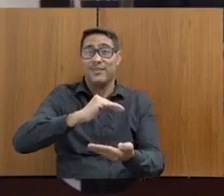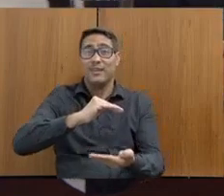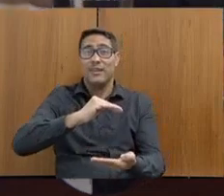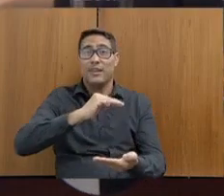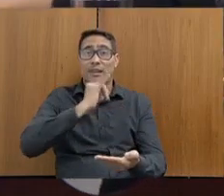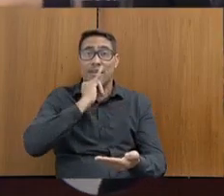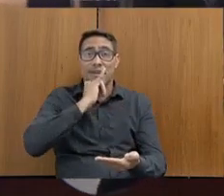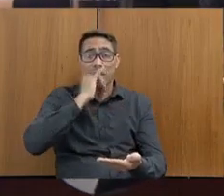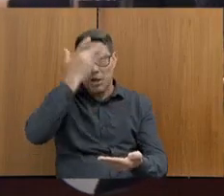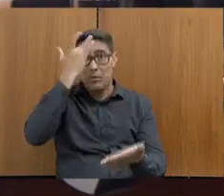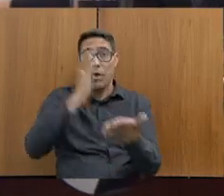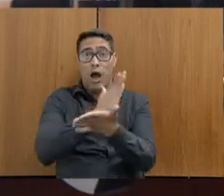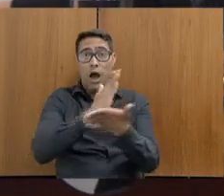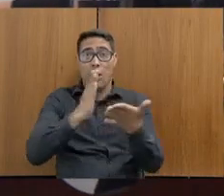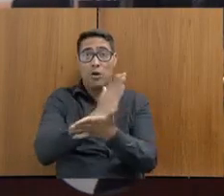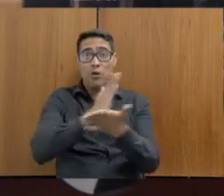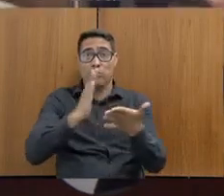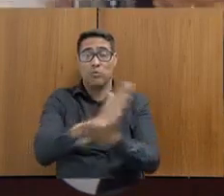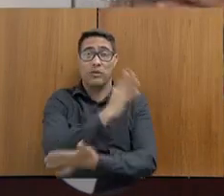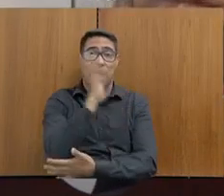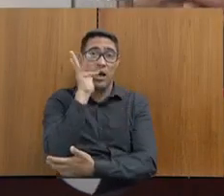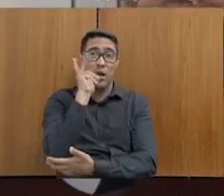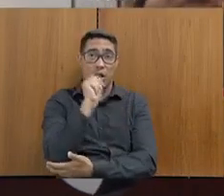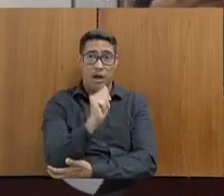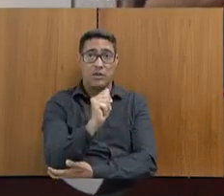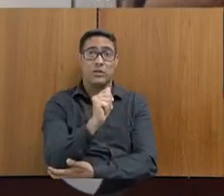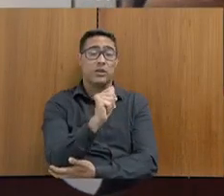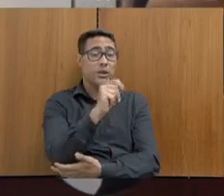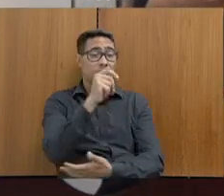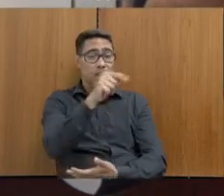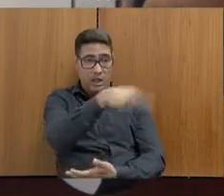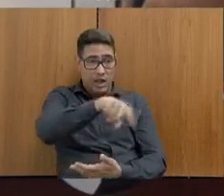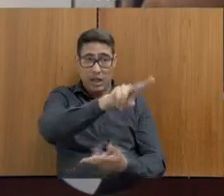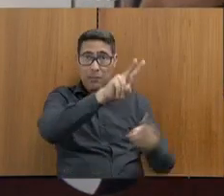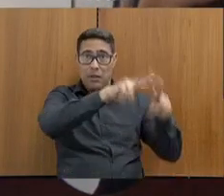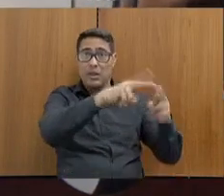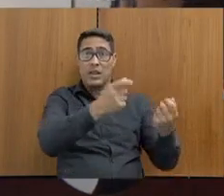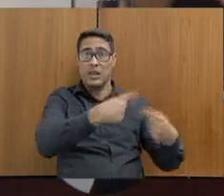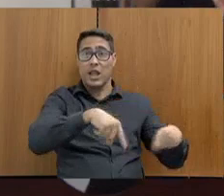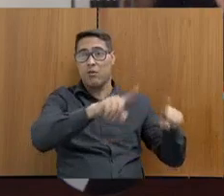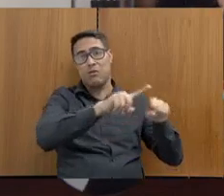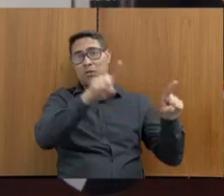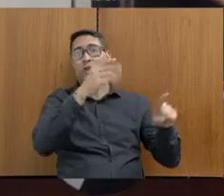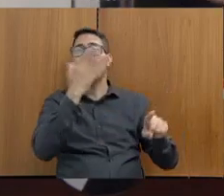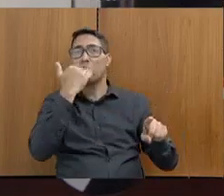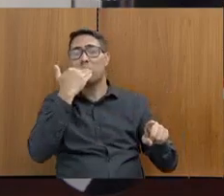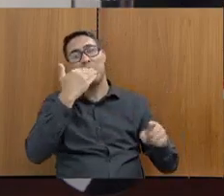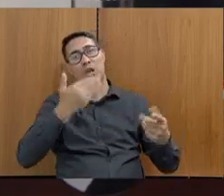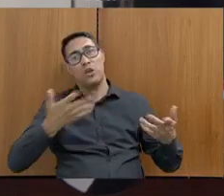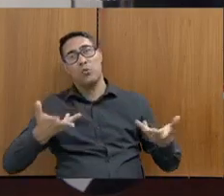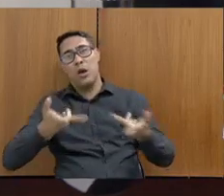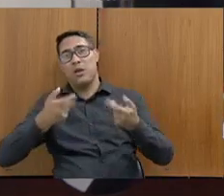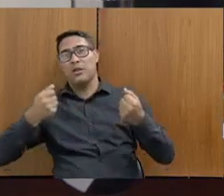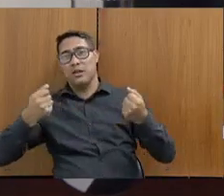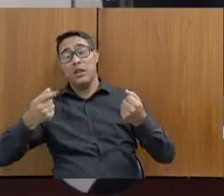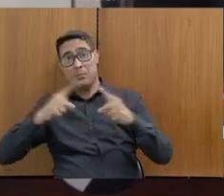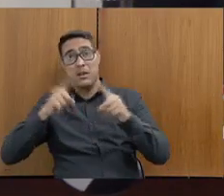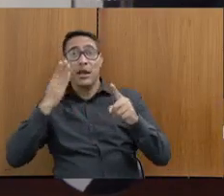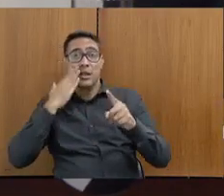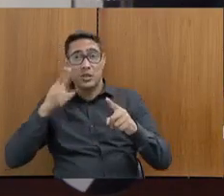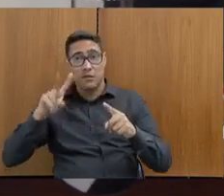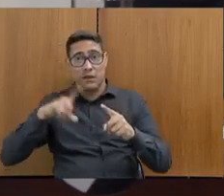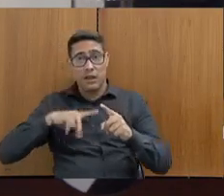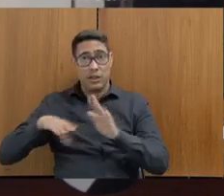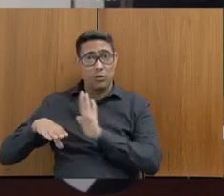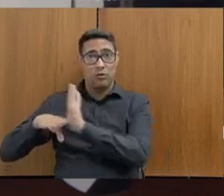realidade. Mas, quando nós vimos essa sua determinação, o senhor pode ter certeza que terá todo o nosso apoio. Inclusive,